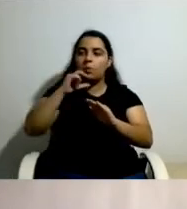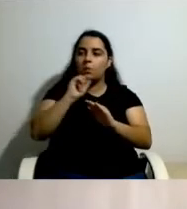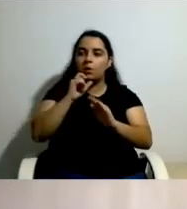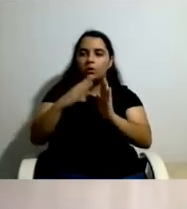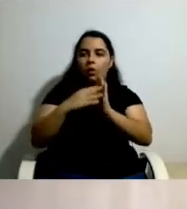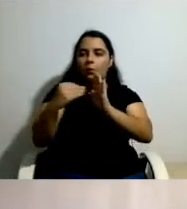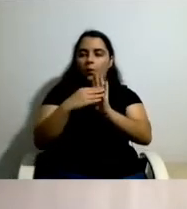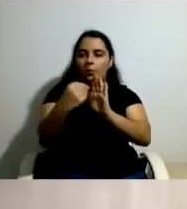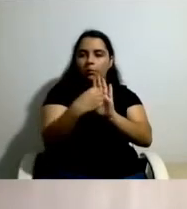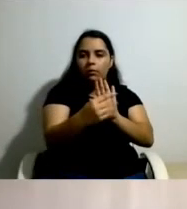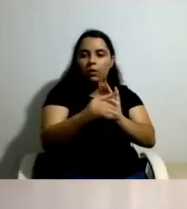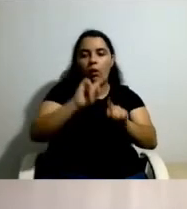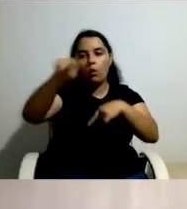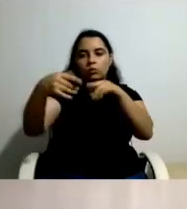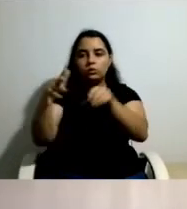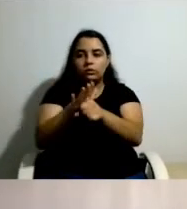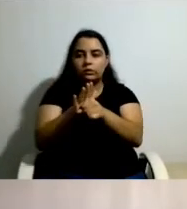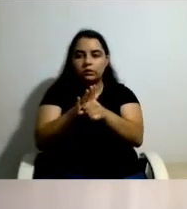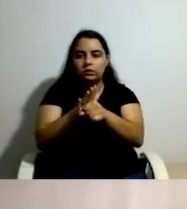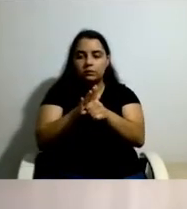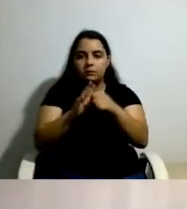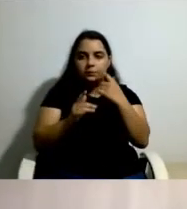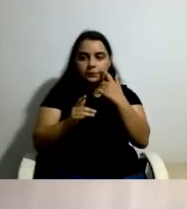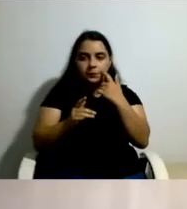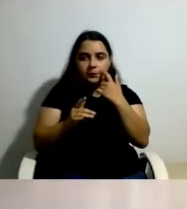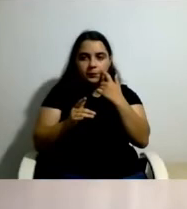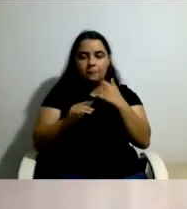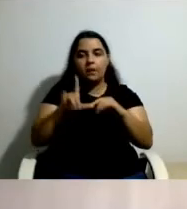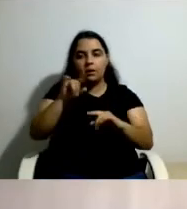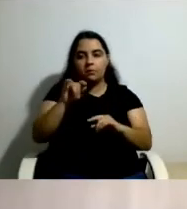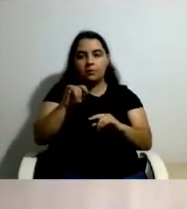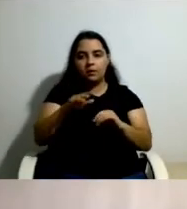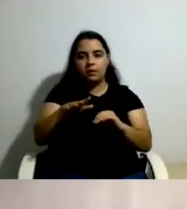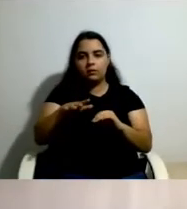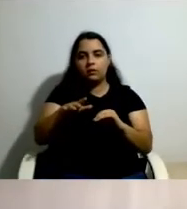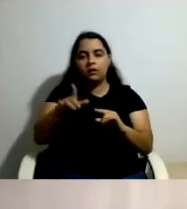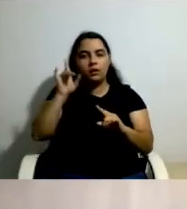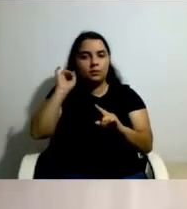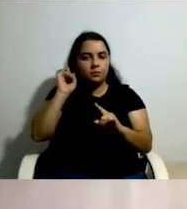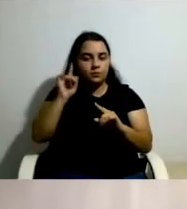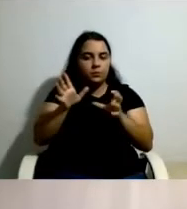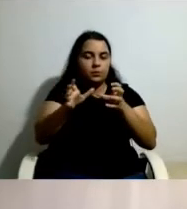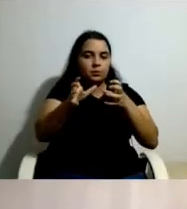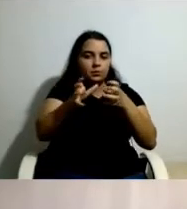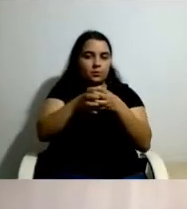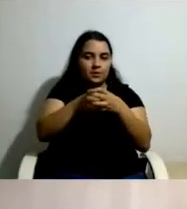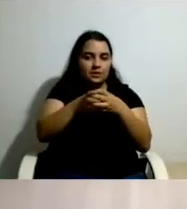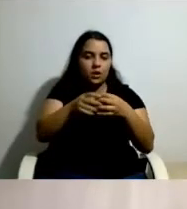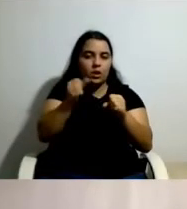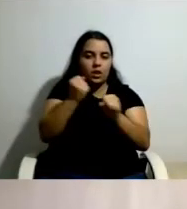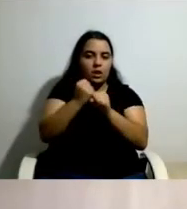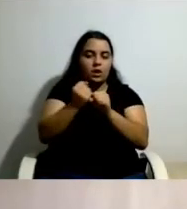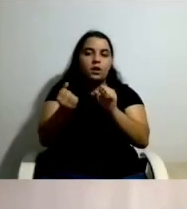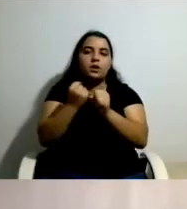nacionais. depois contribuí para degradar as conexões de trabalho das próprias assistentes pessoais, a que vamos